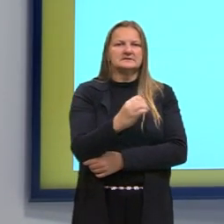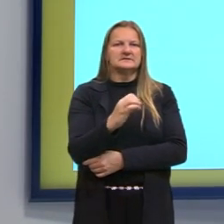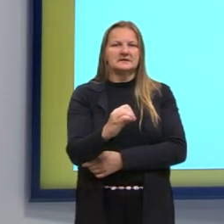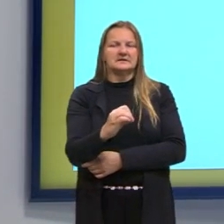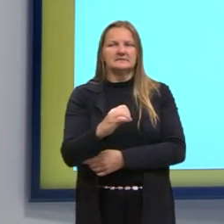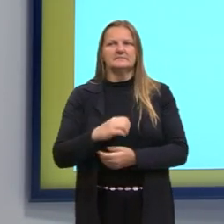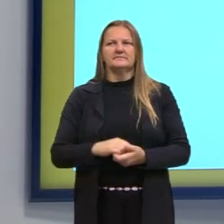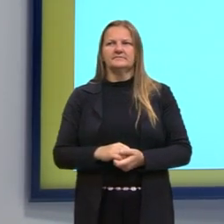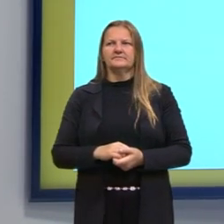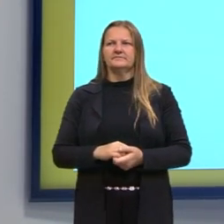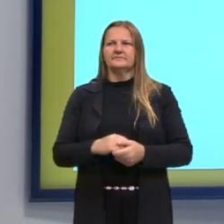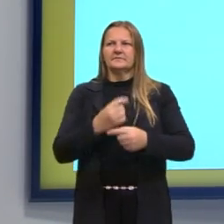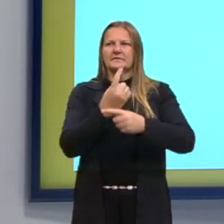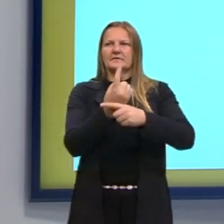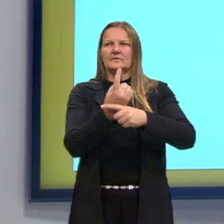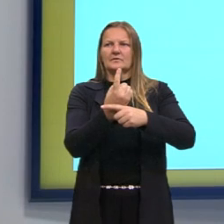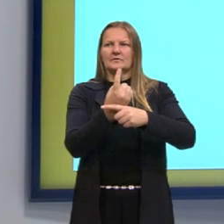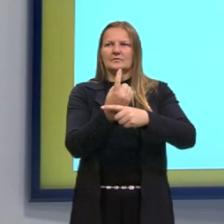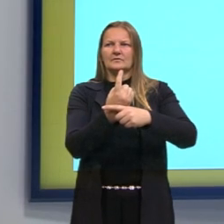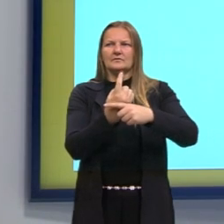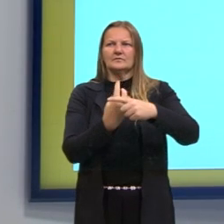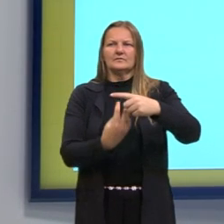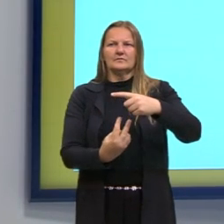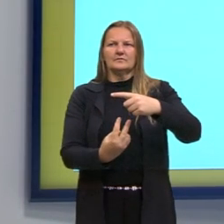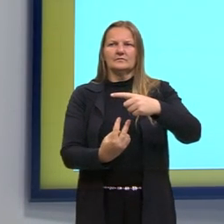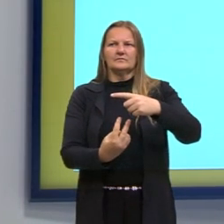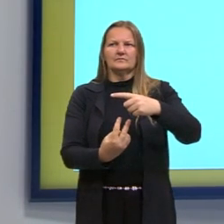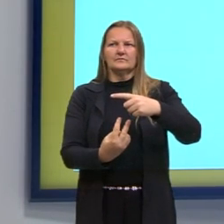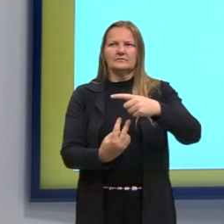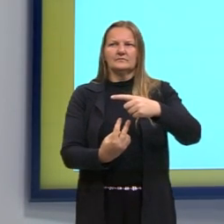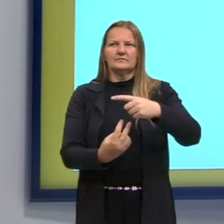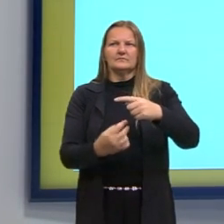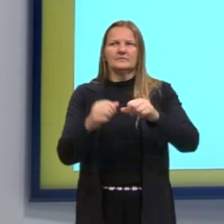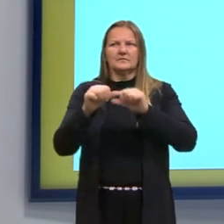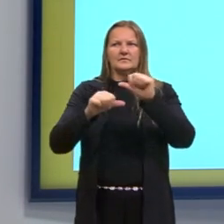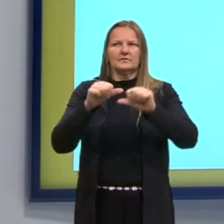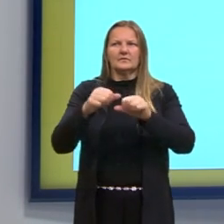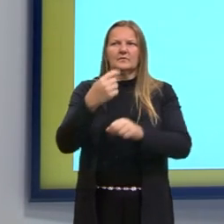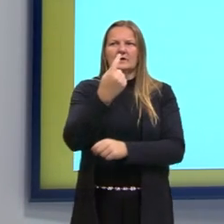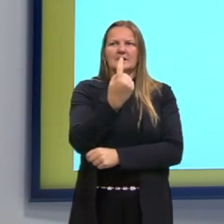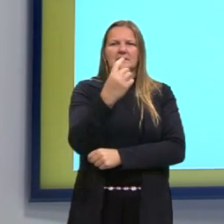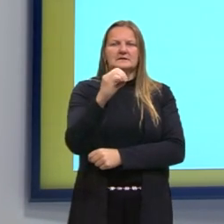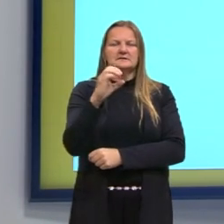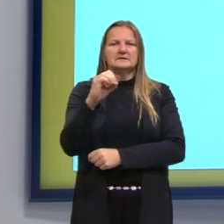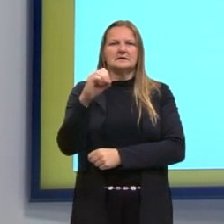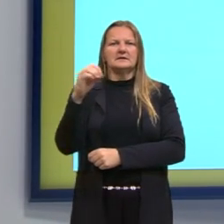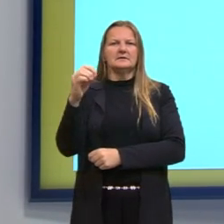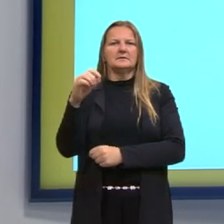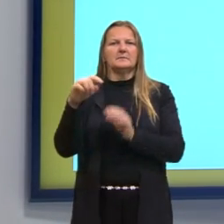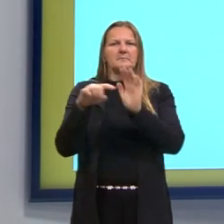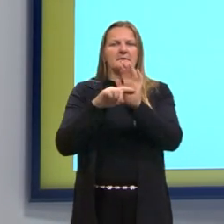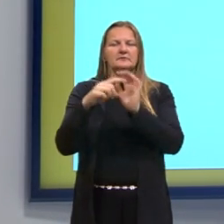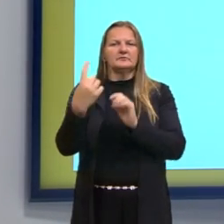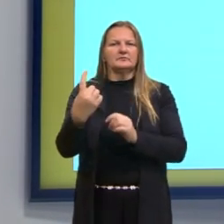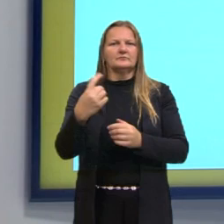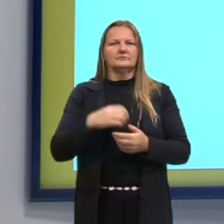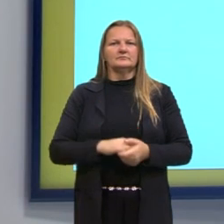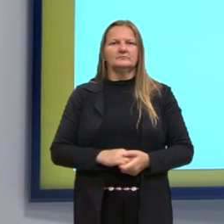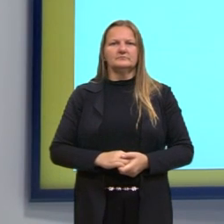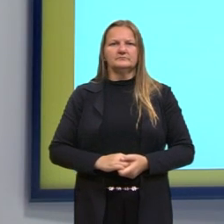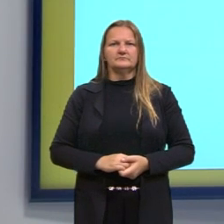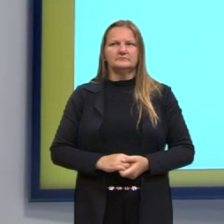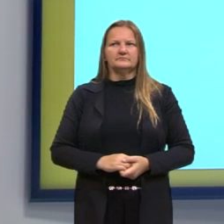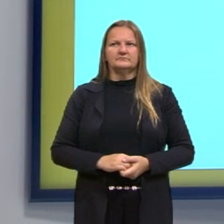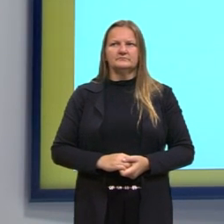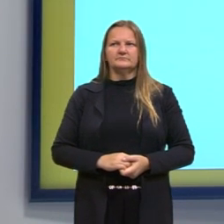construí e vou trocar o N por 100. E aí, nós teríamos o Q100 é